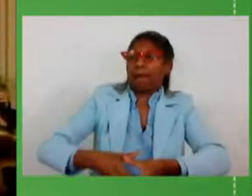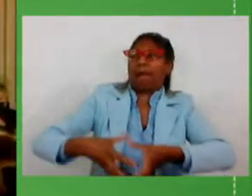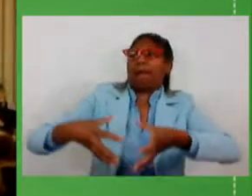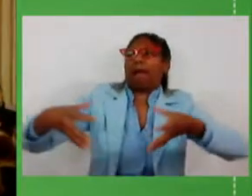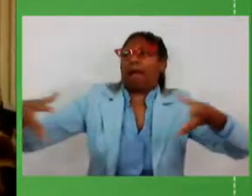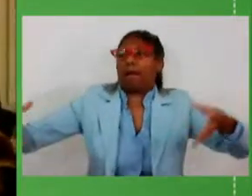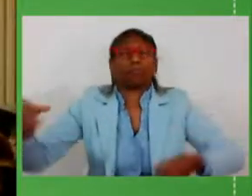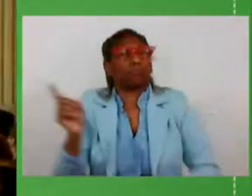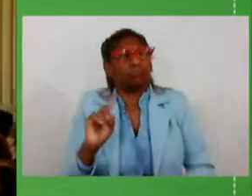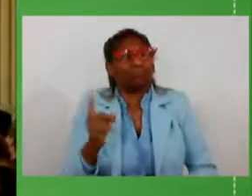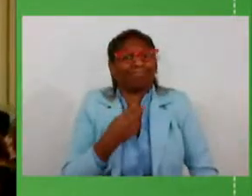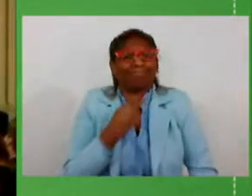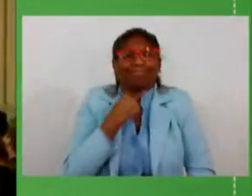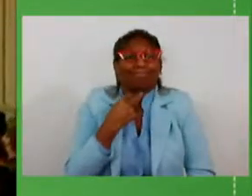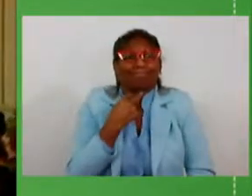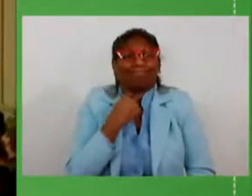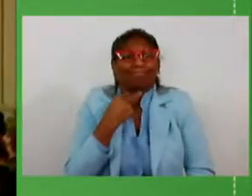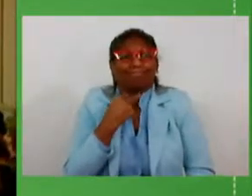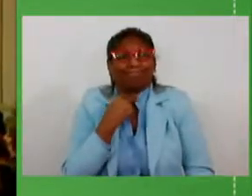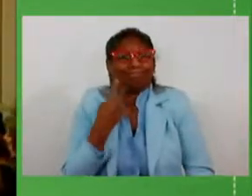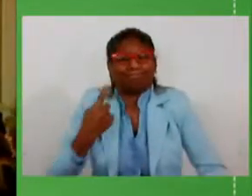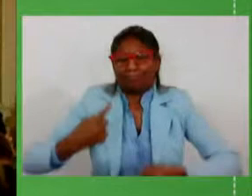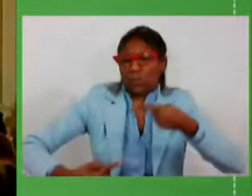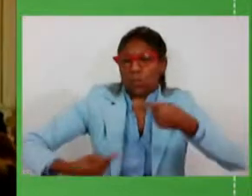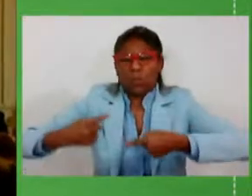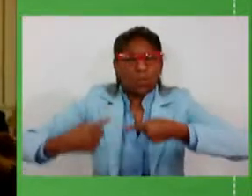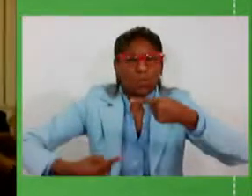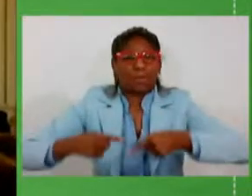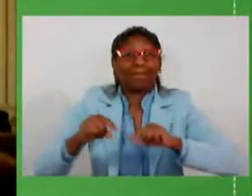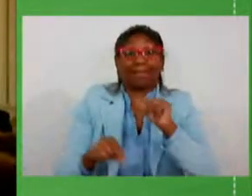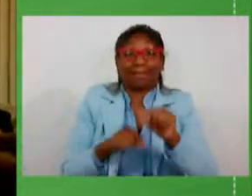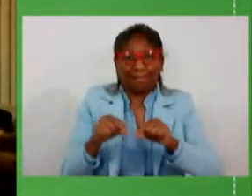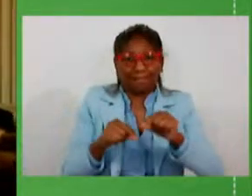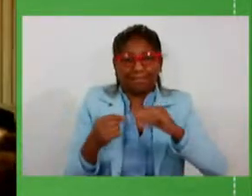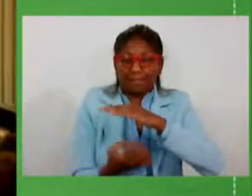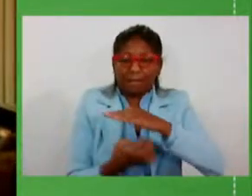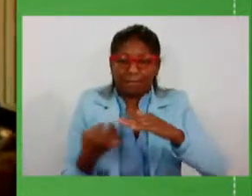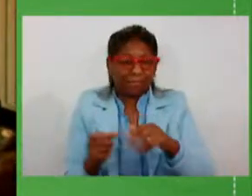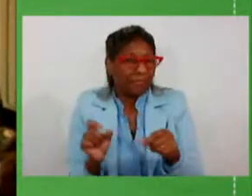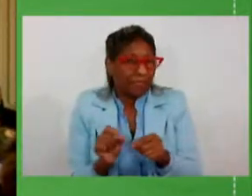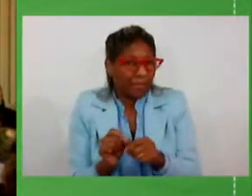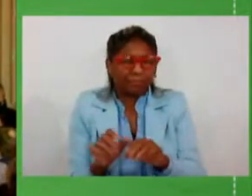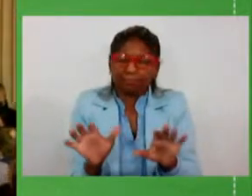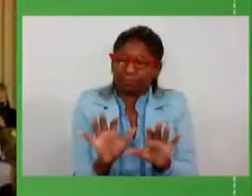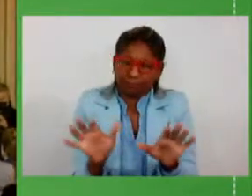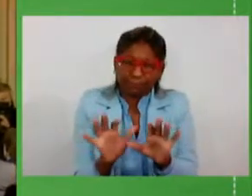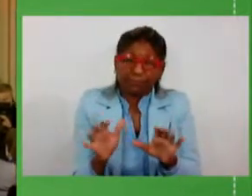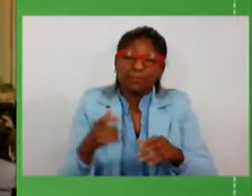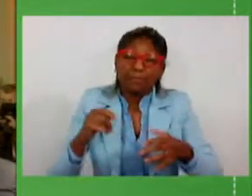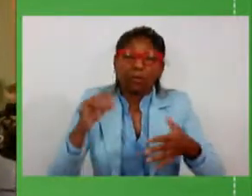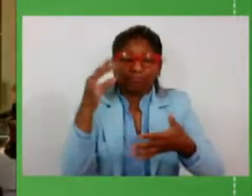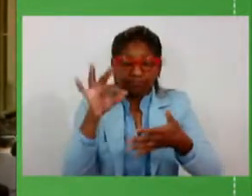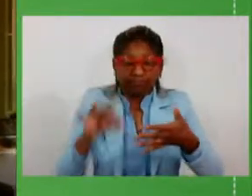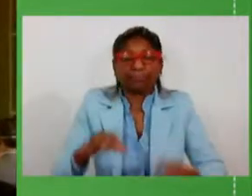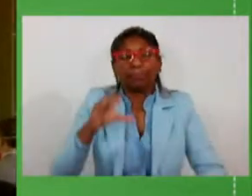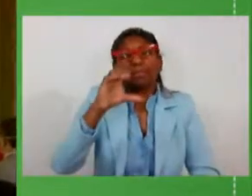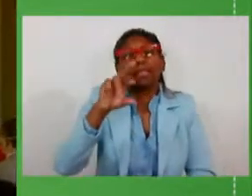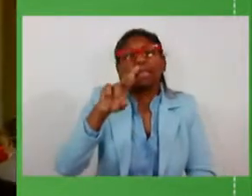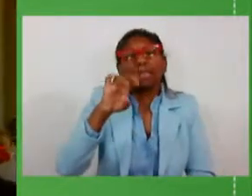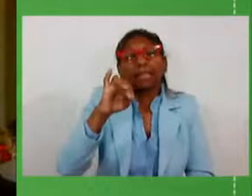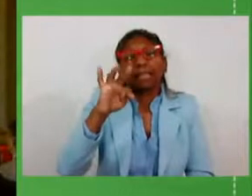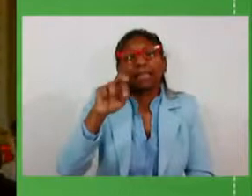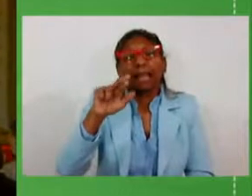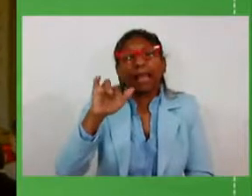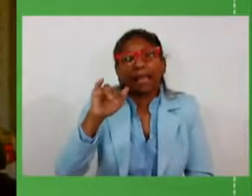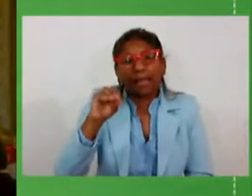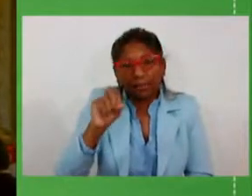de concorrência, de competição a poucas empresas. Então, esses foram critérios utilizados na composição, e nós temos aqui